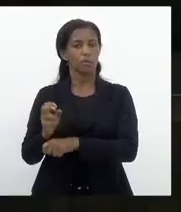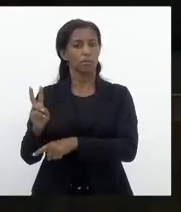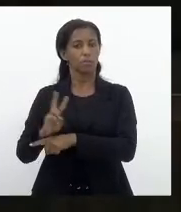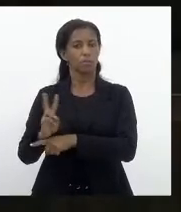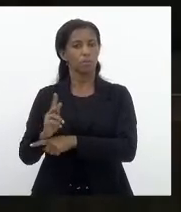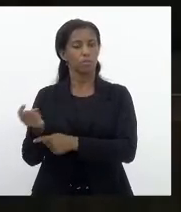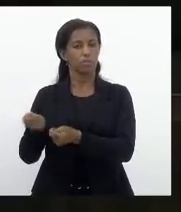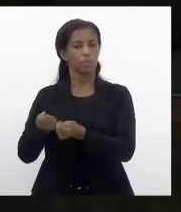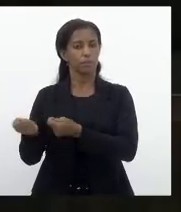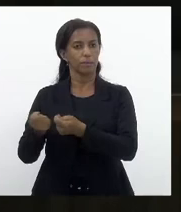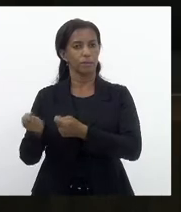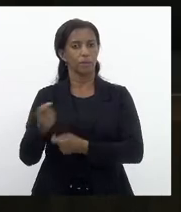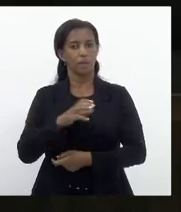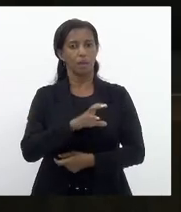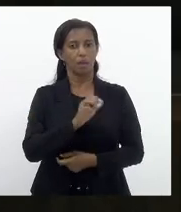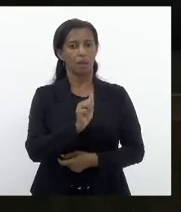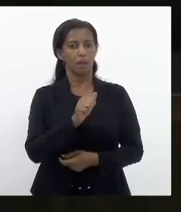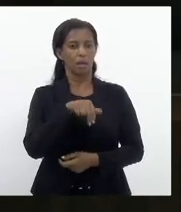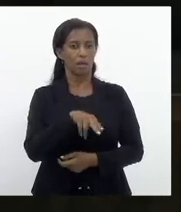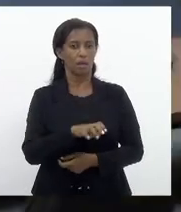Controle. Deputado Márcio Canella.